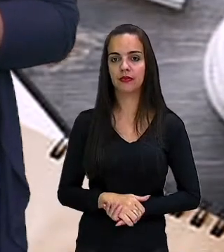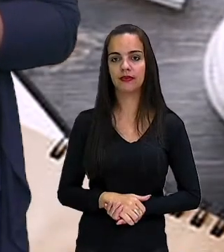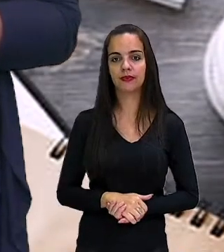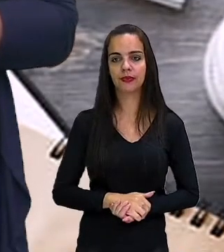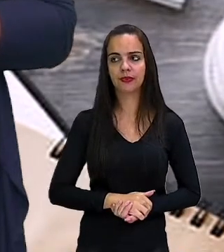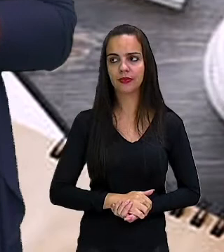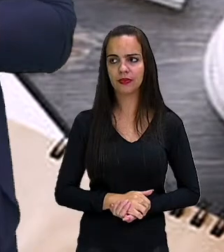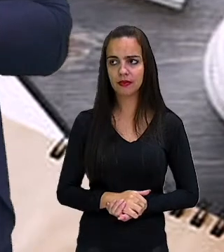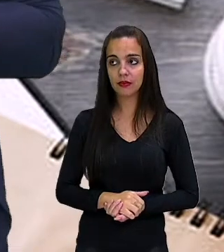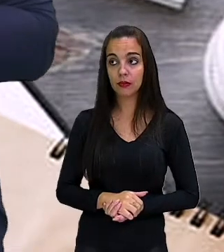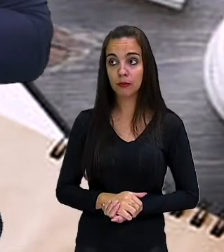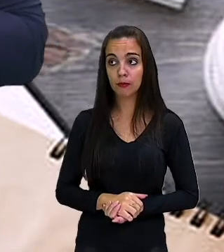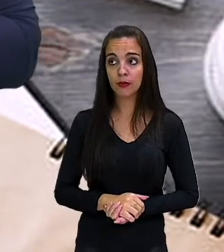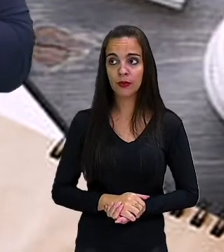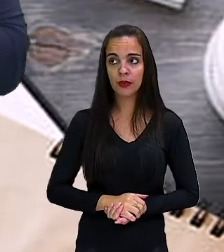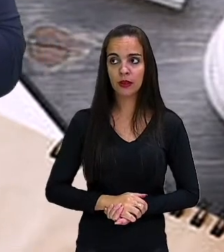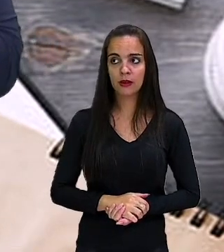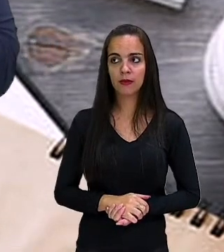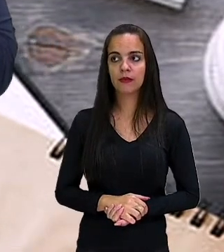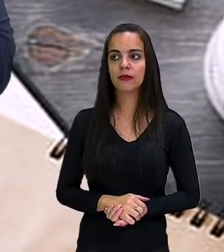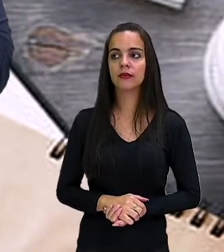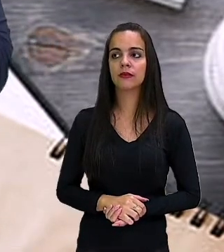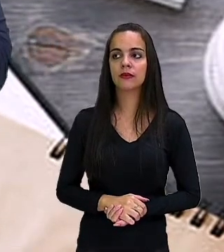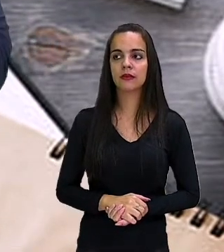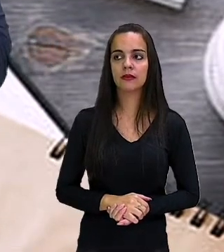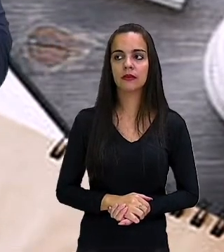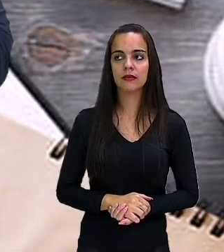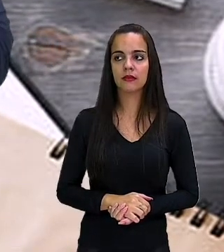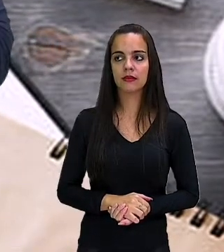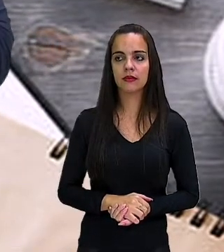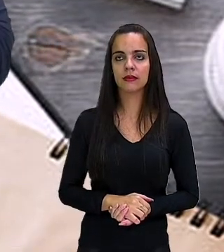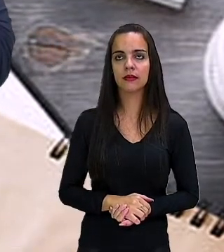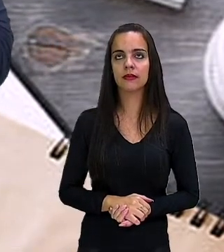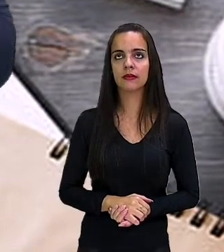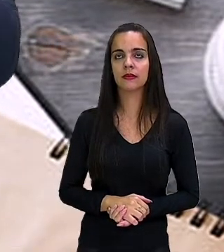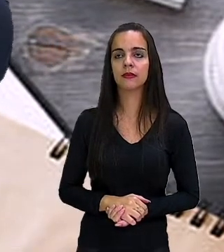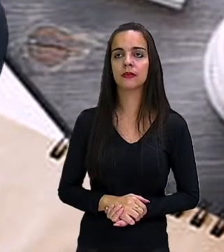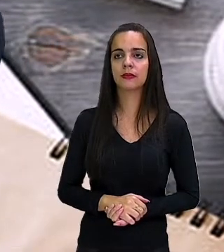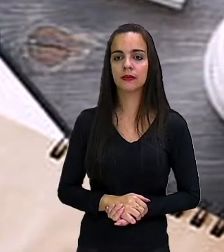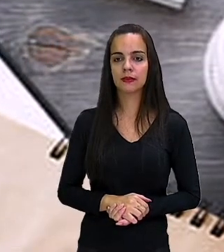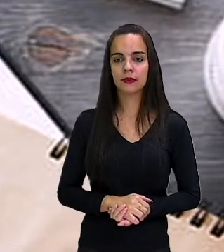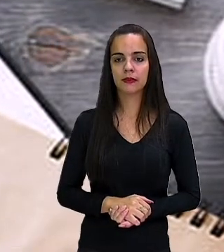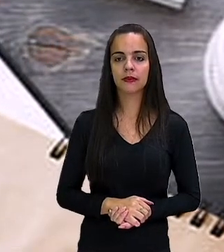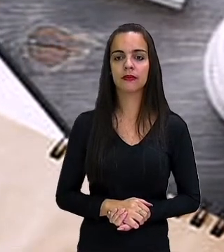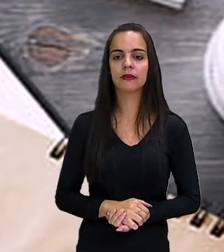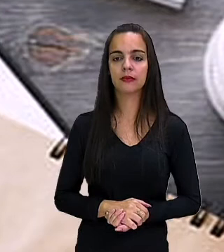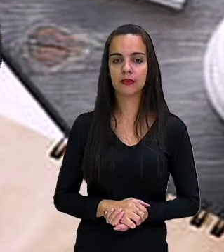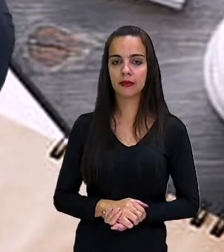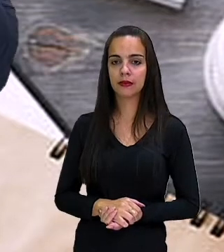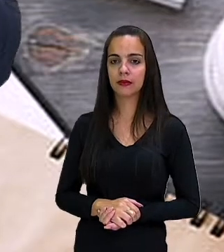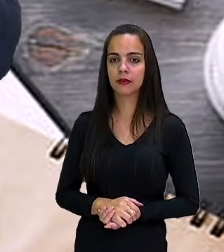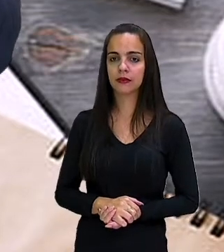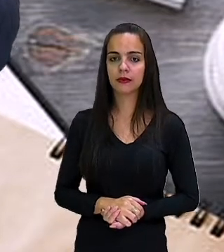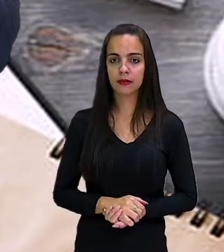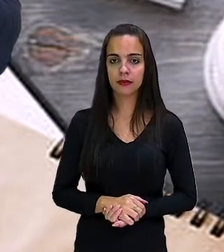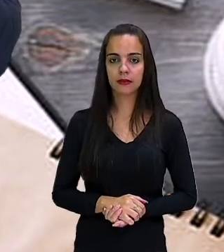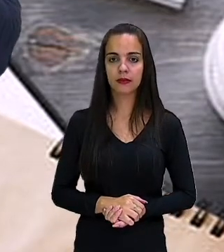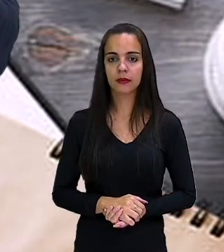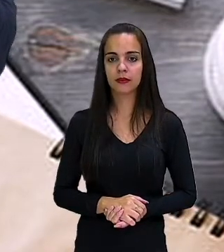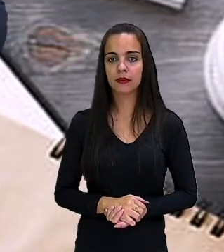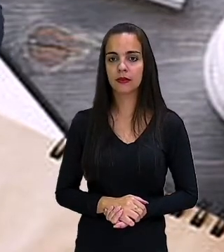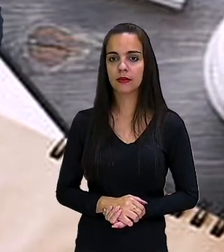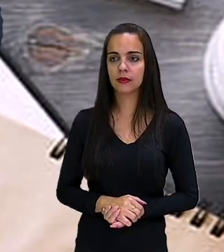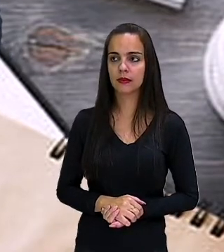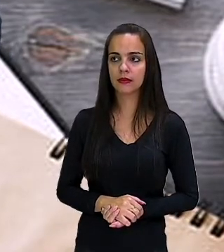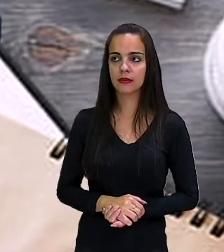What is the relationship between cartoon and pinóquio and fake news?